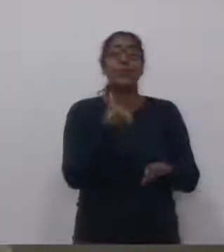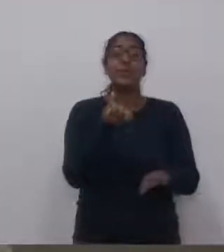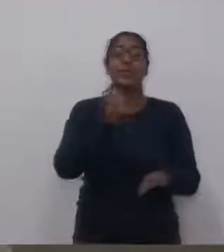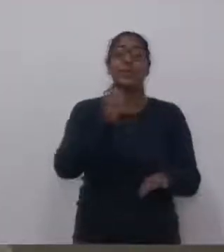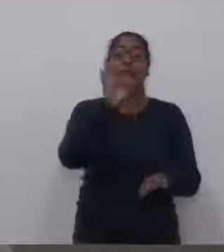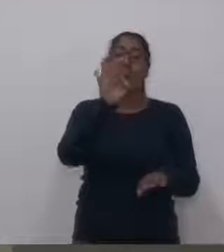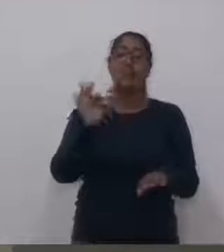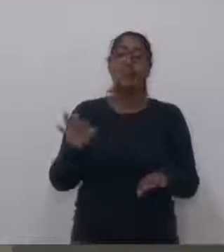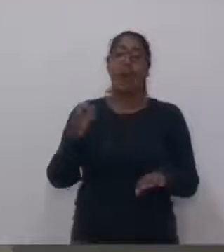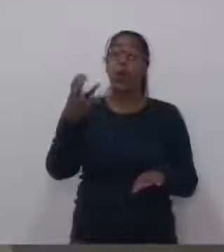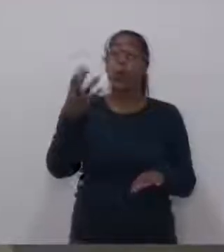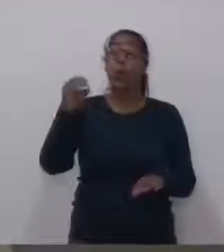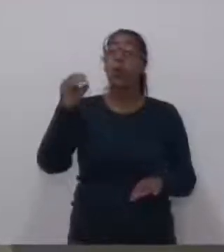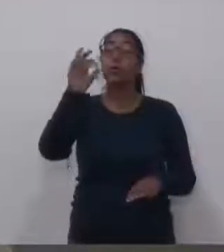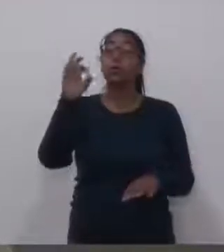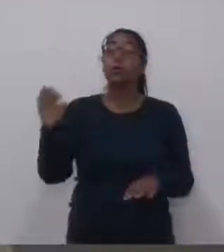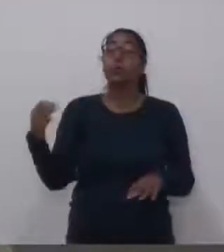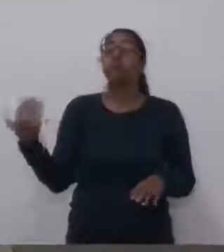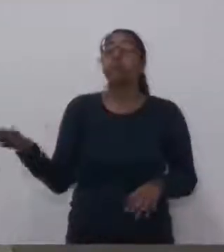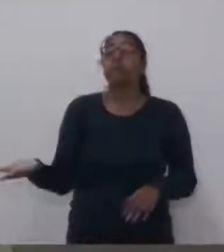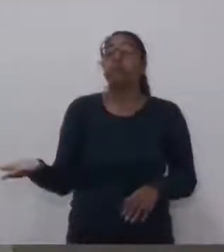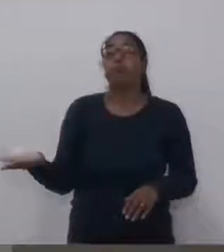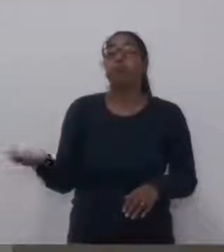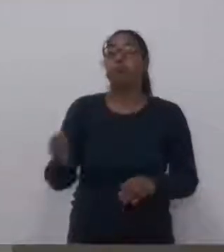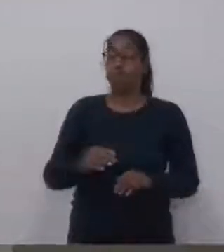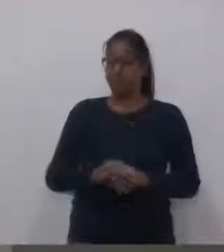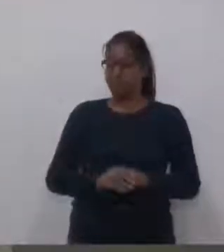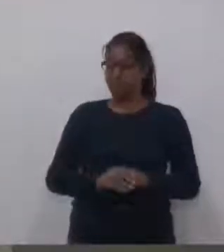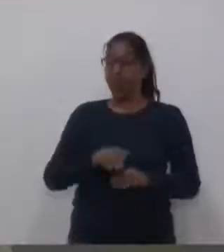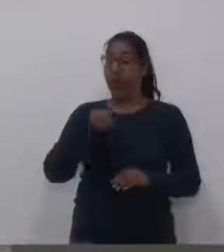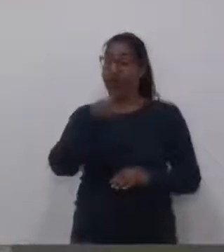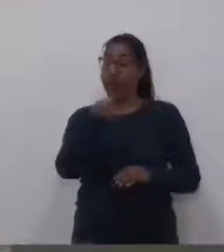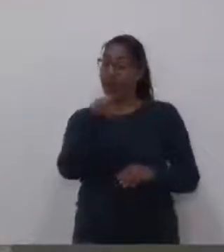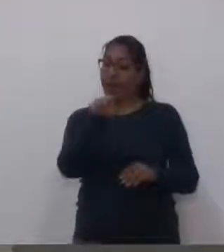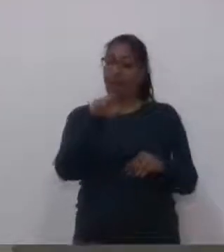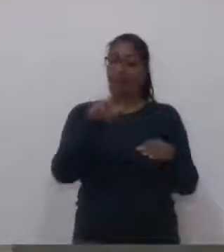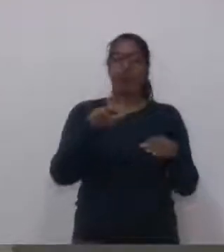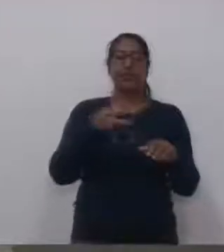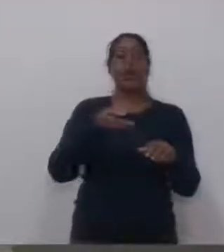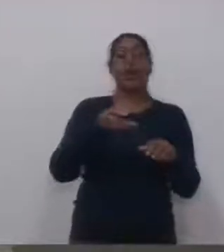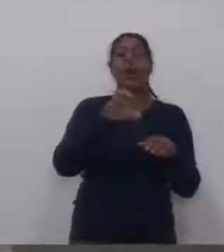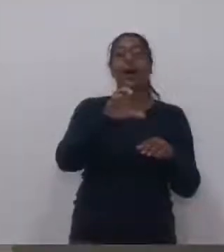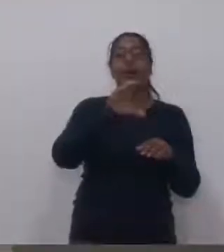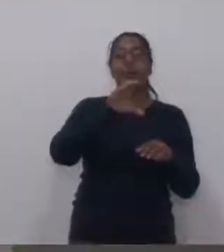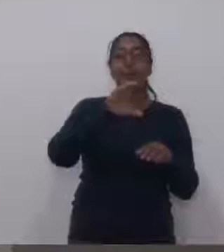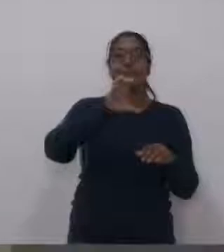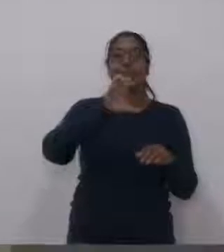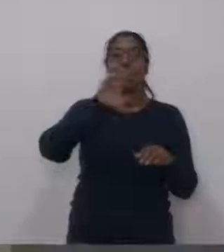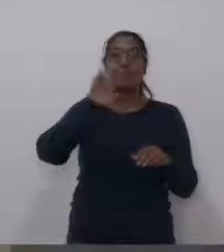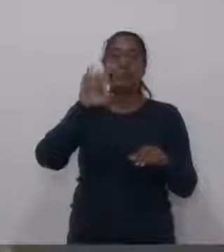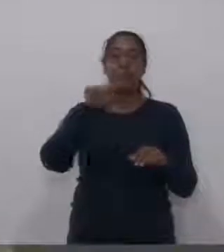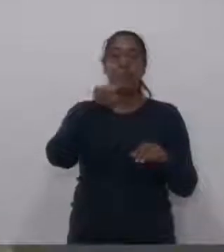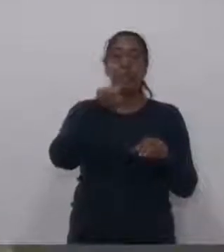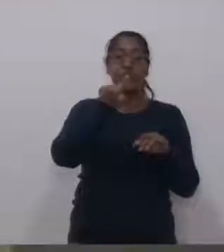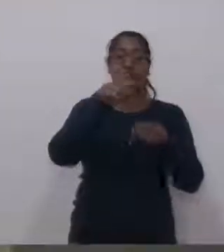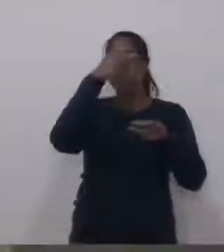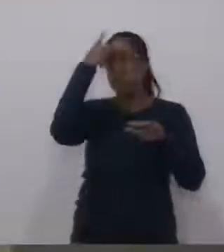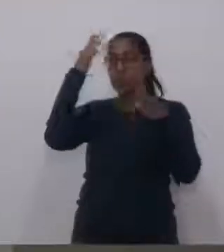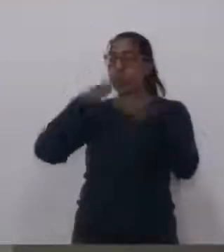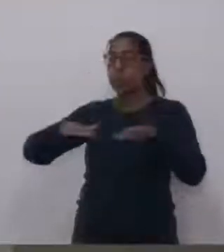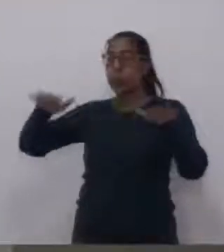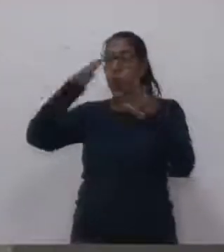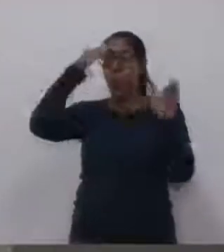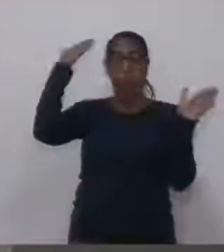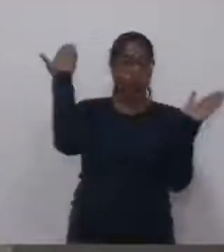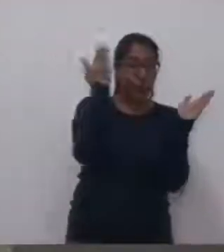40% é muito dinheiro, isso se na entidade não tiver credibilidade, não consegue, né, ajuda e aporte, né, e